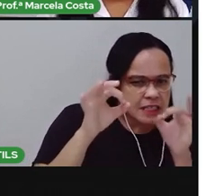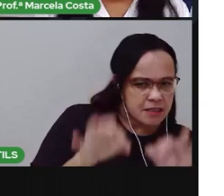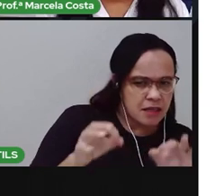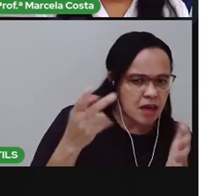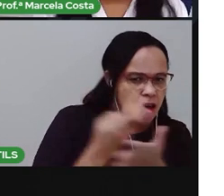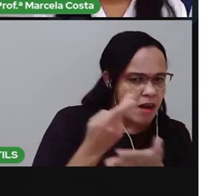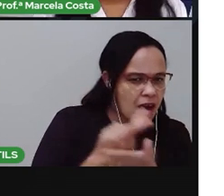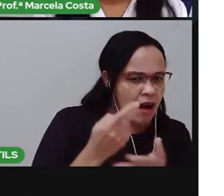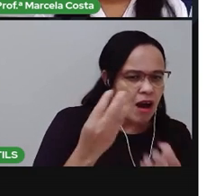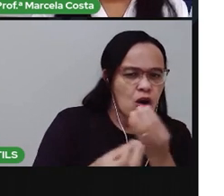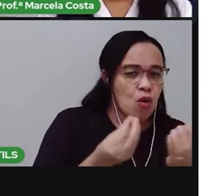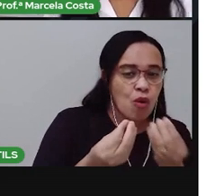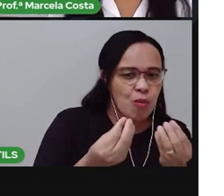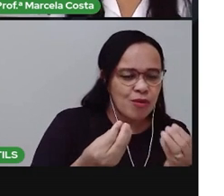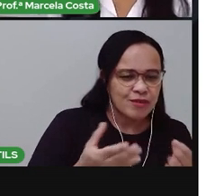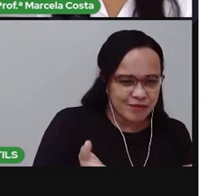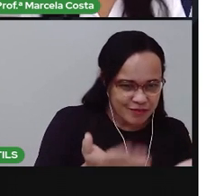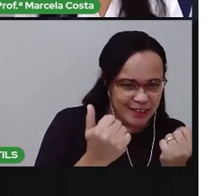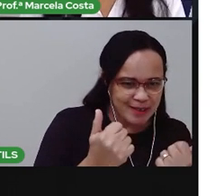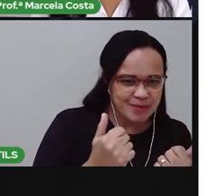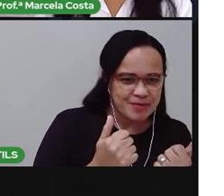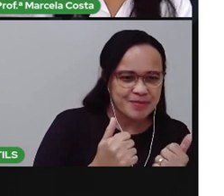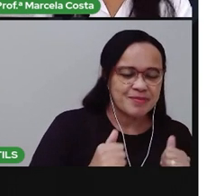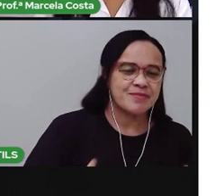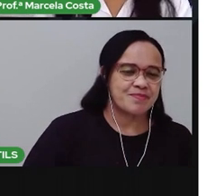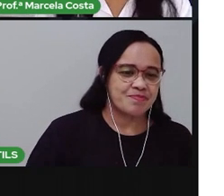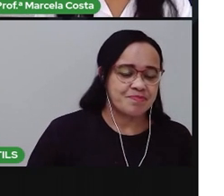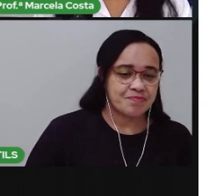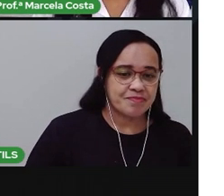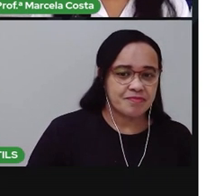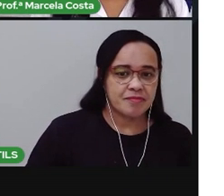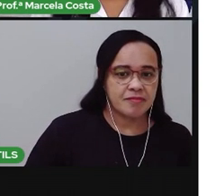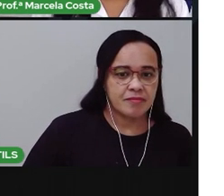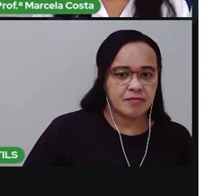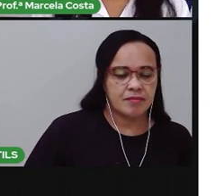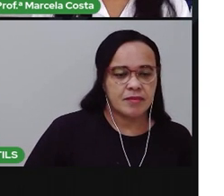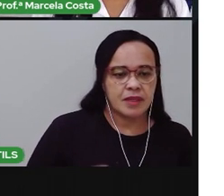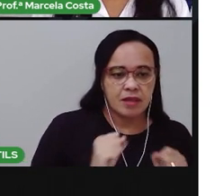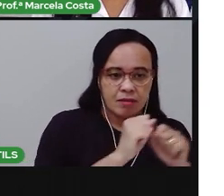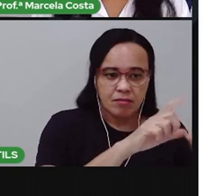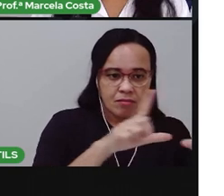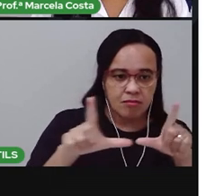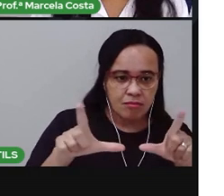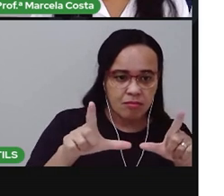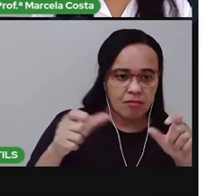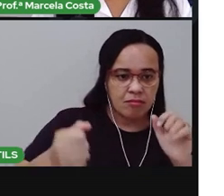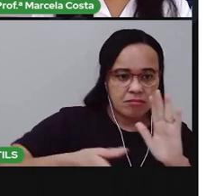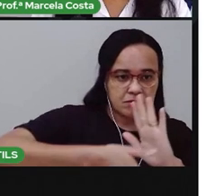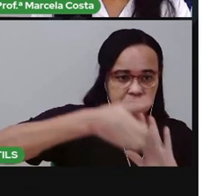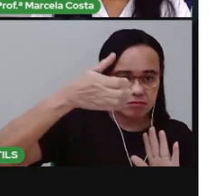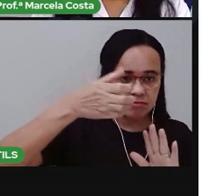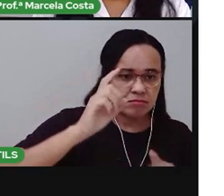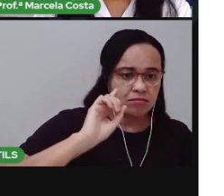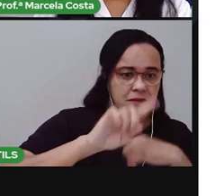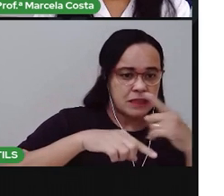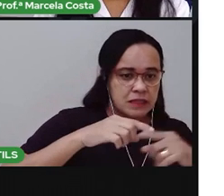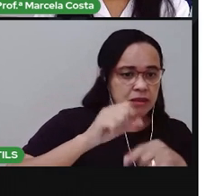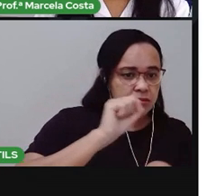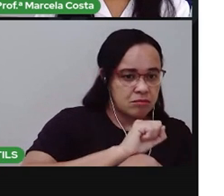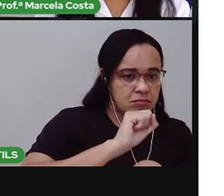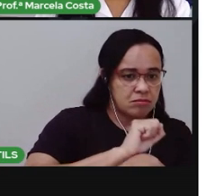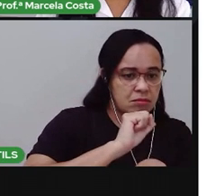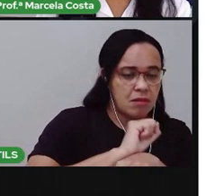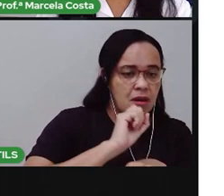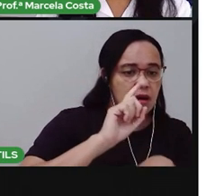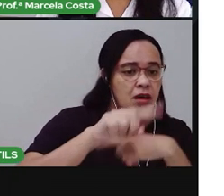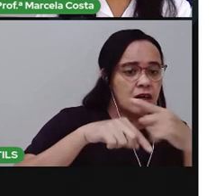bom? Vamos lá. Agora, eu vou tirar aqui a apresentação. Um momento. E